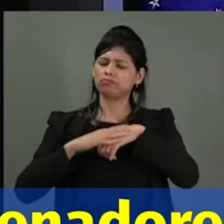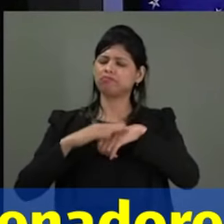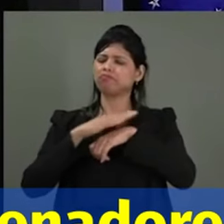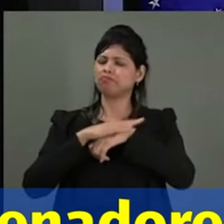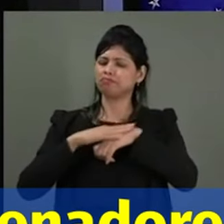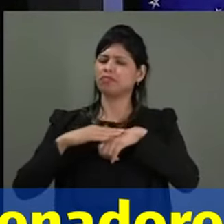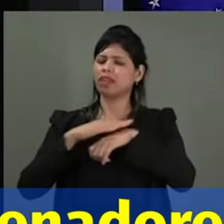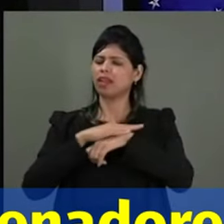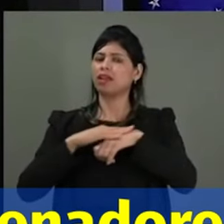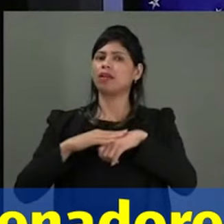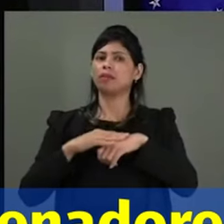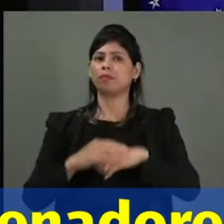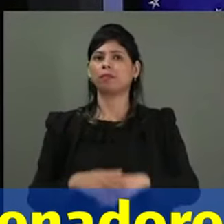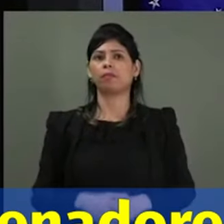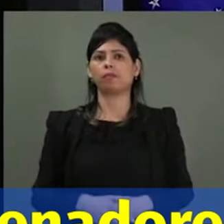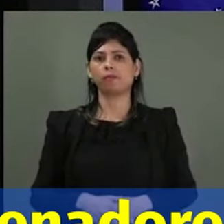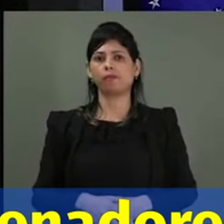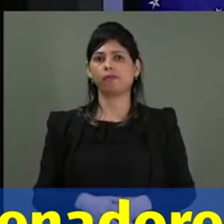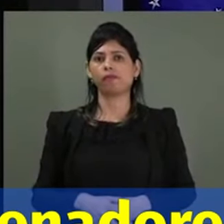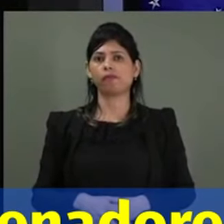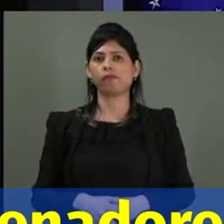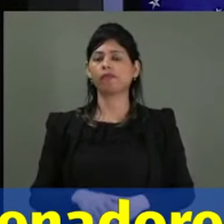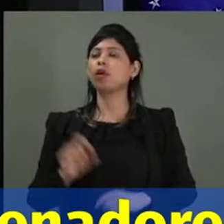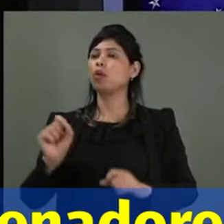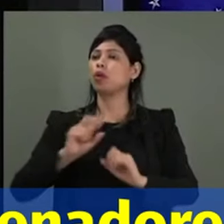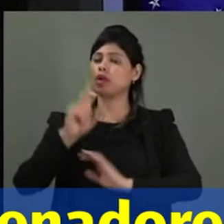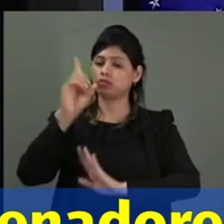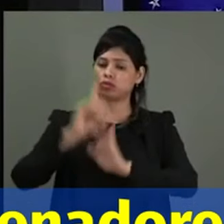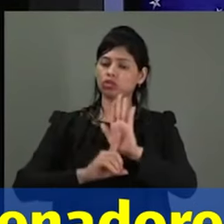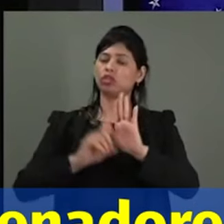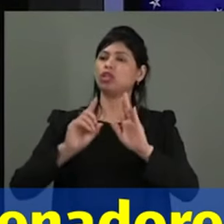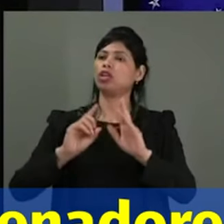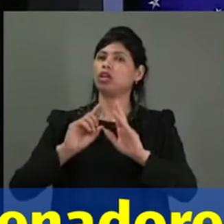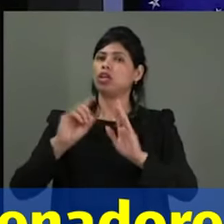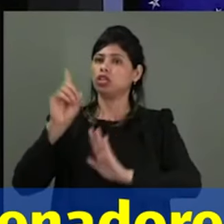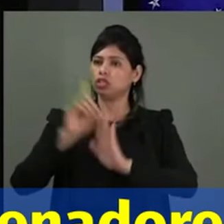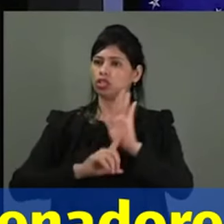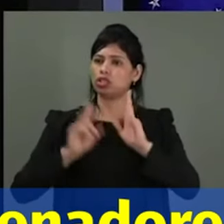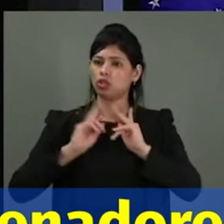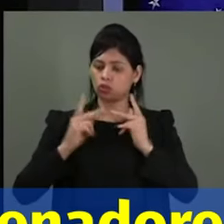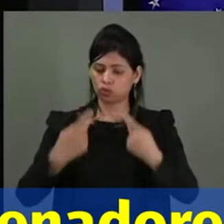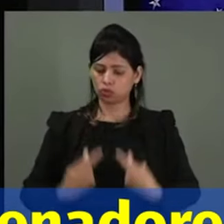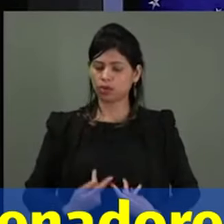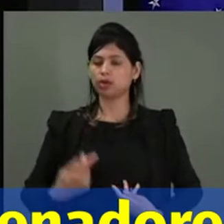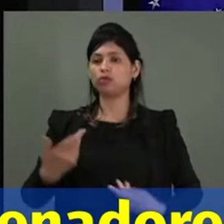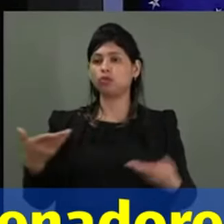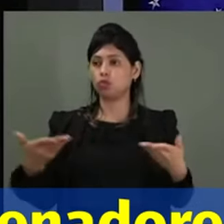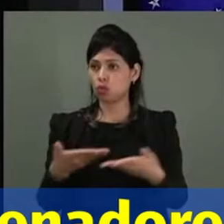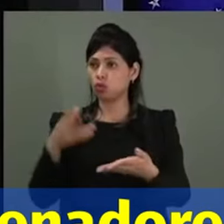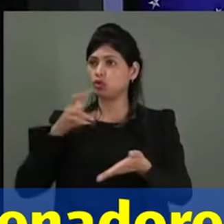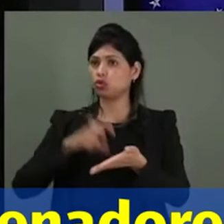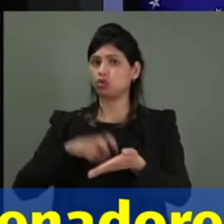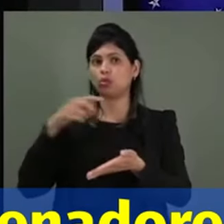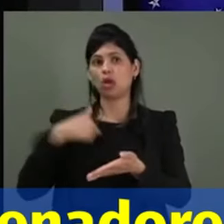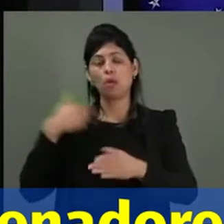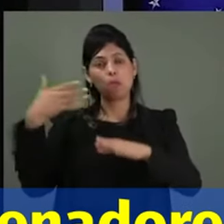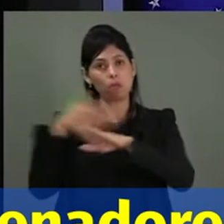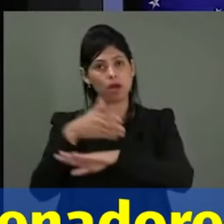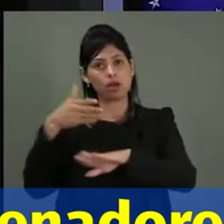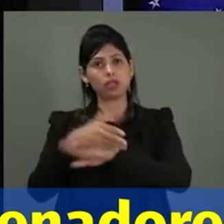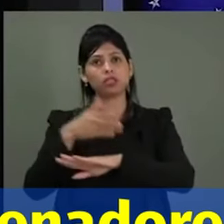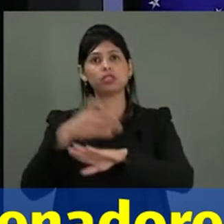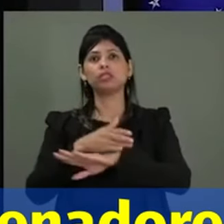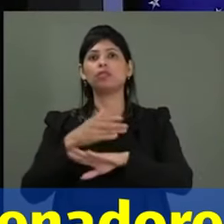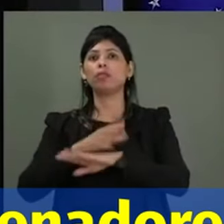tem tudo a ver com direitos humanos, porque eu participei de uma sessão, hoje pela manhã, o senador Magno